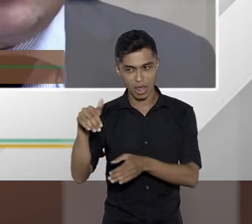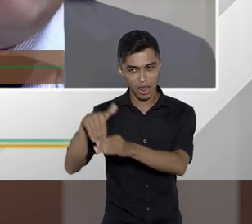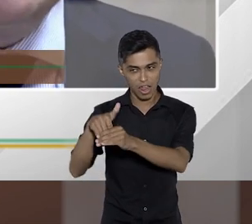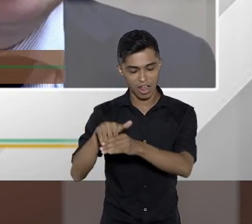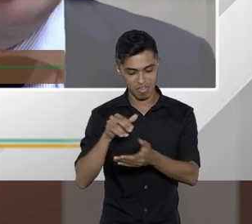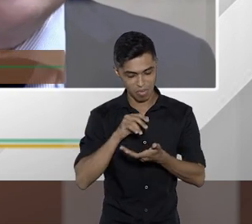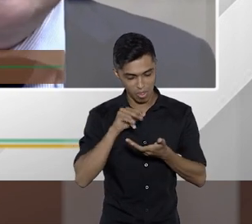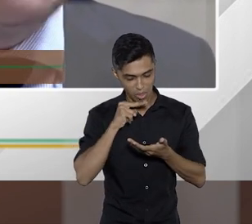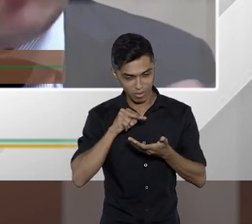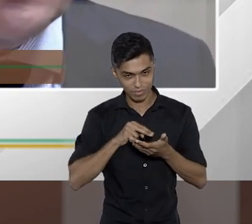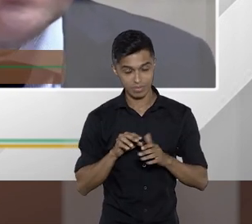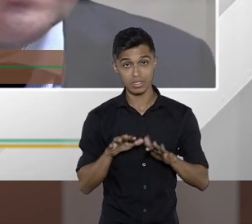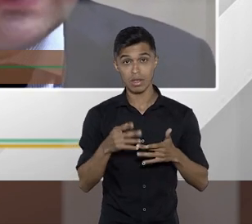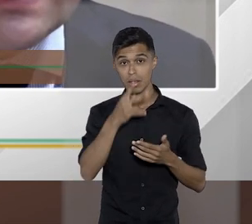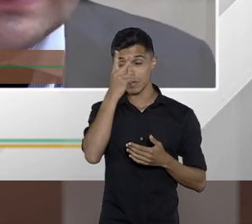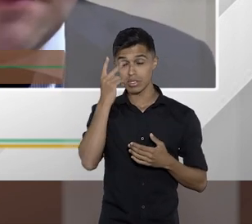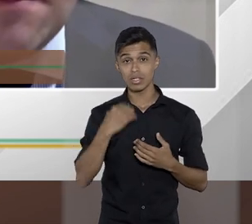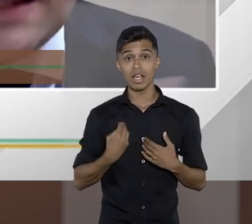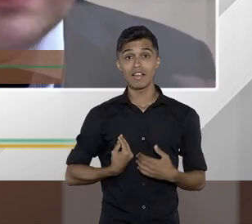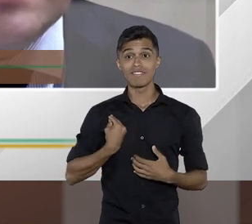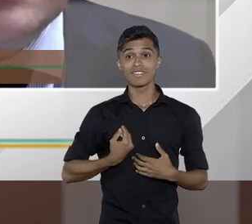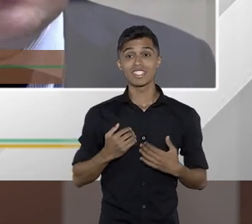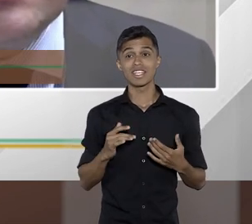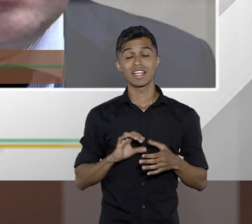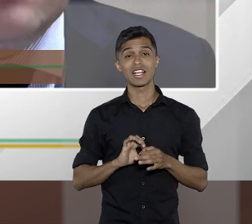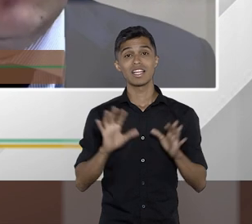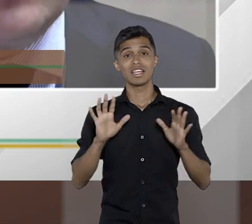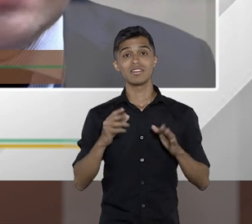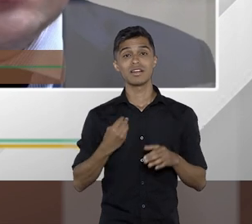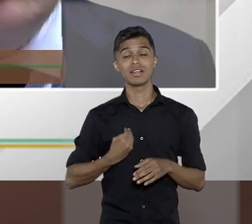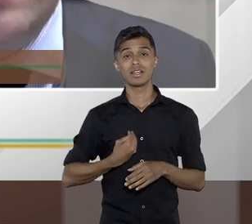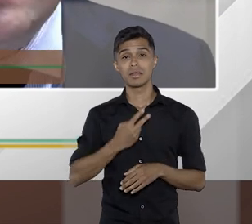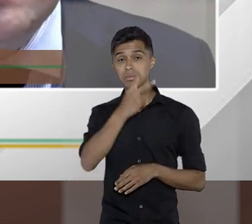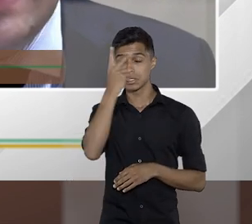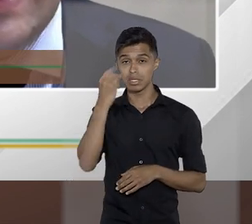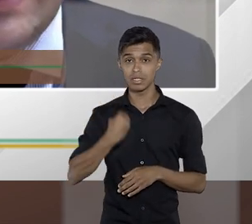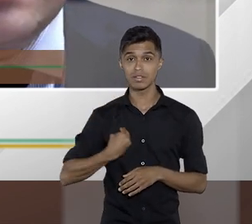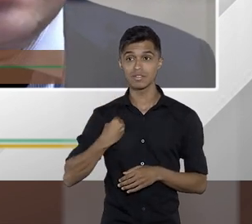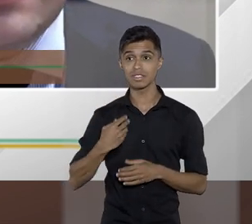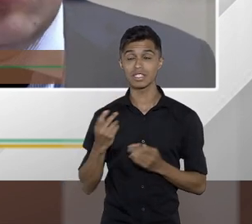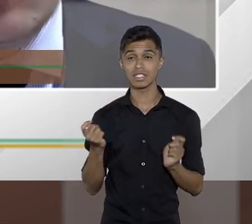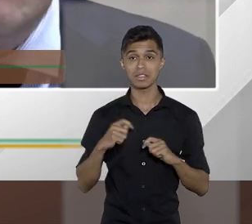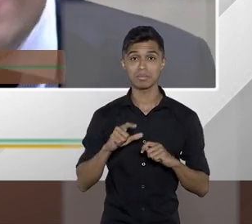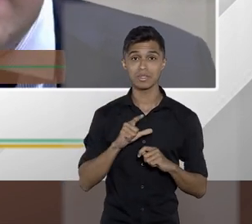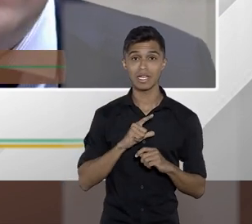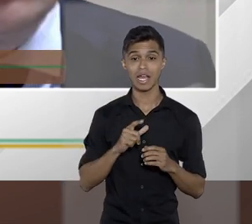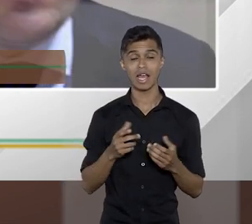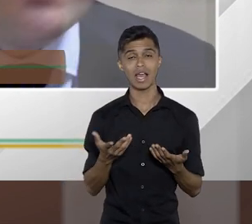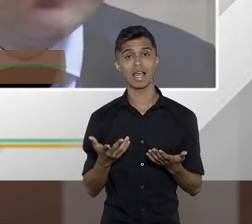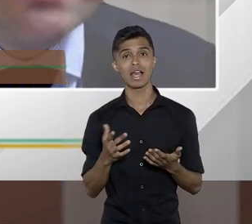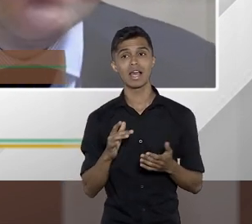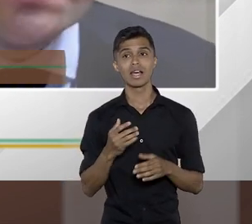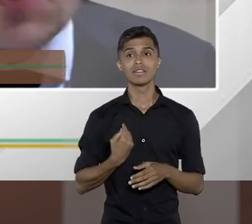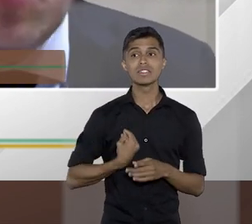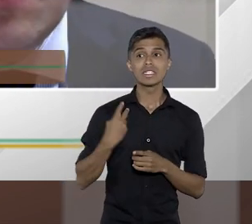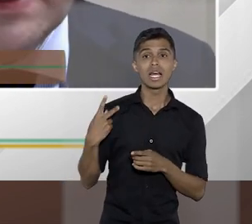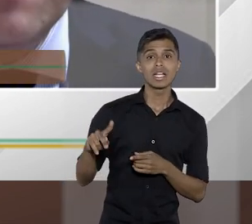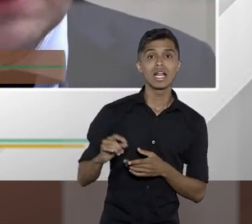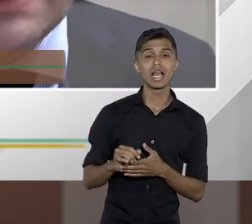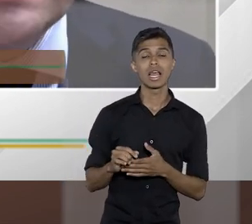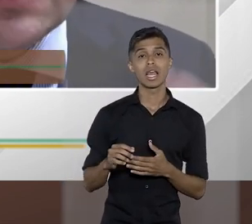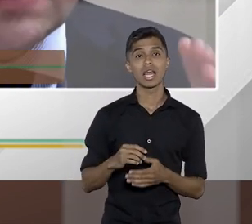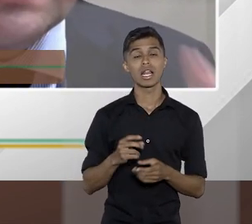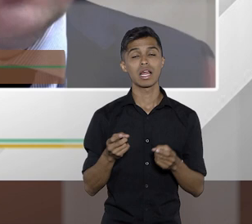a pessoa está exposta está extremamente volátil ao comércio à administração